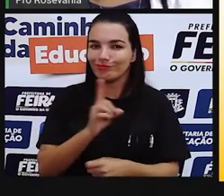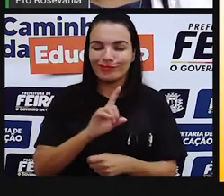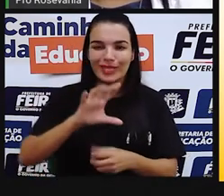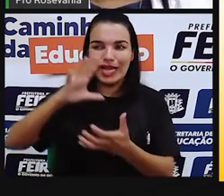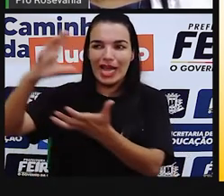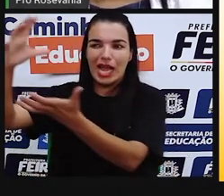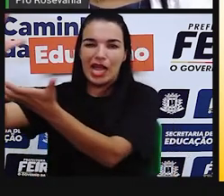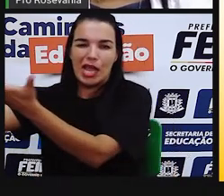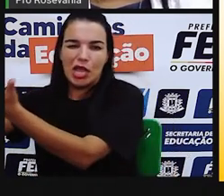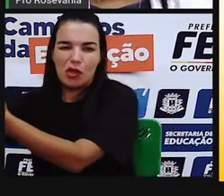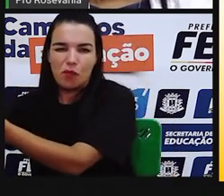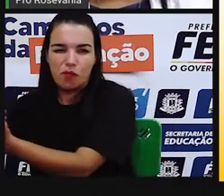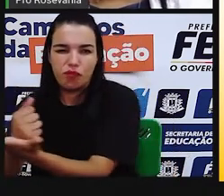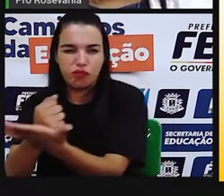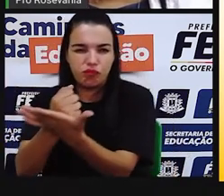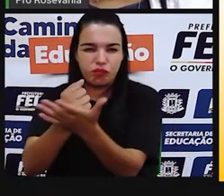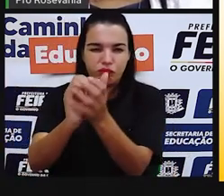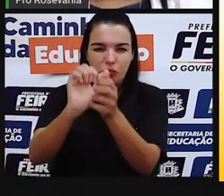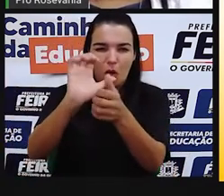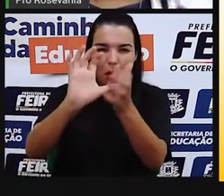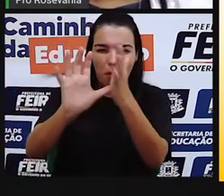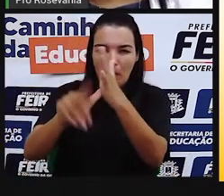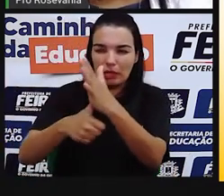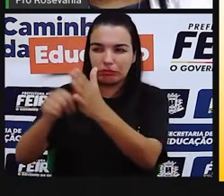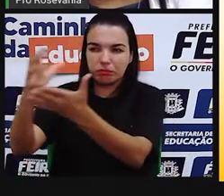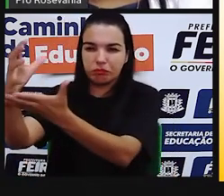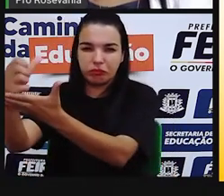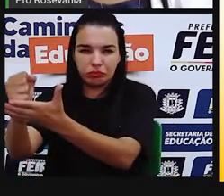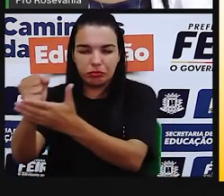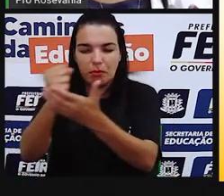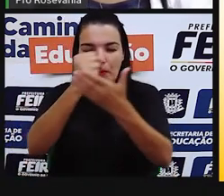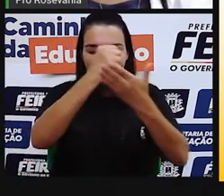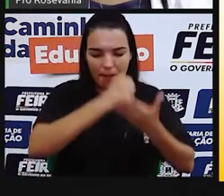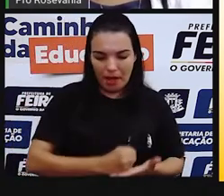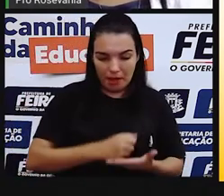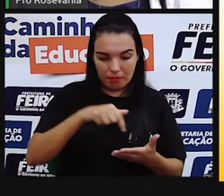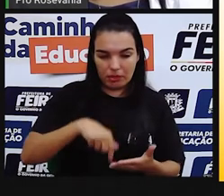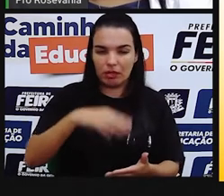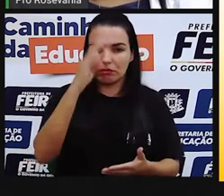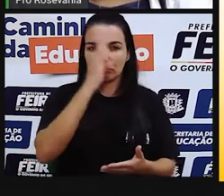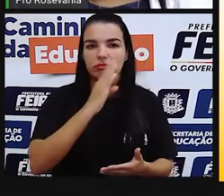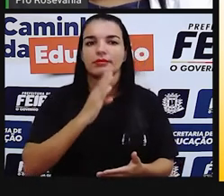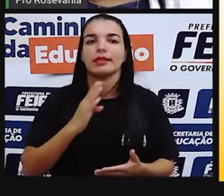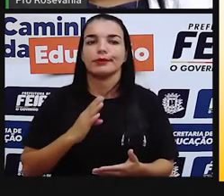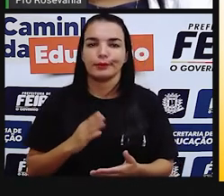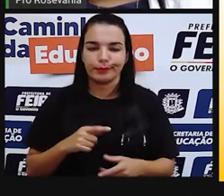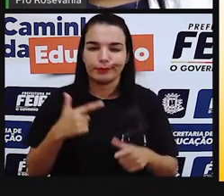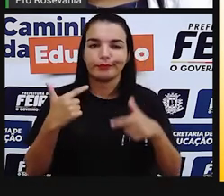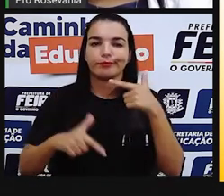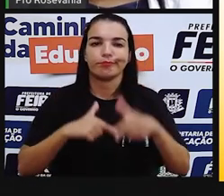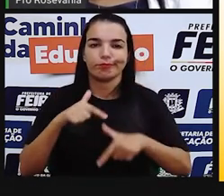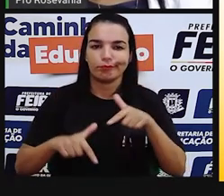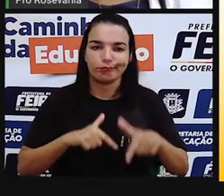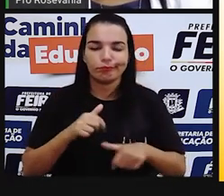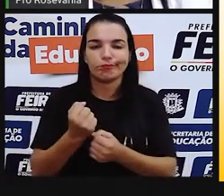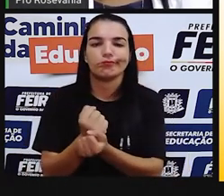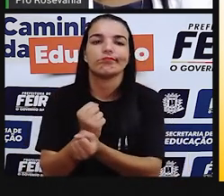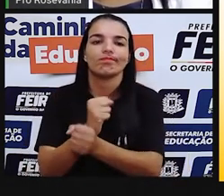Então, eram cerca de 4 milhões de africanos. Isso são dados, mas que a gente também sabe que não houve